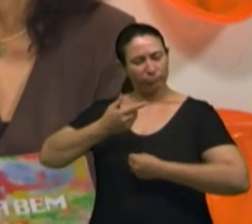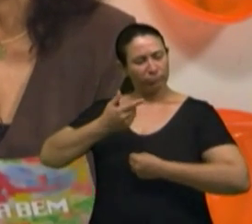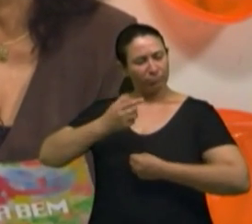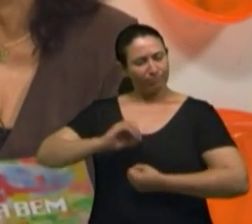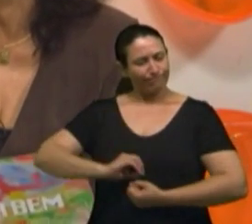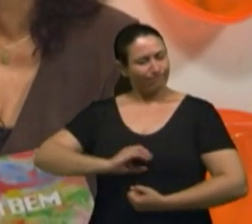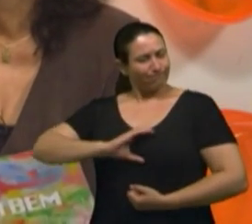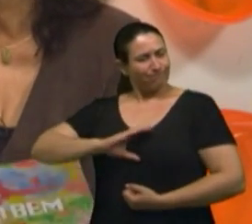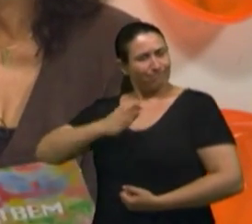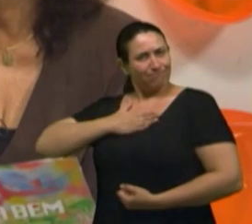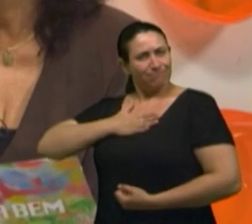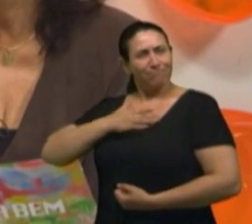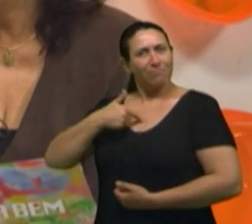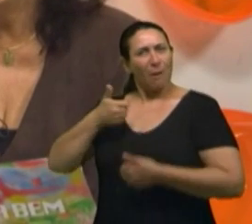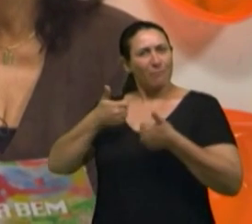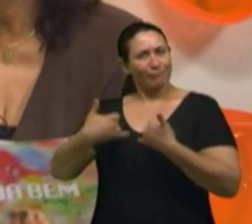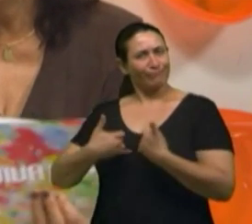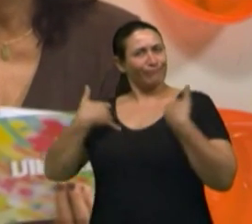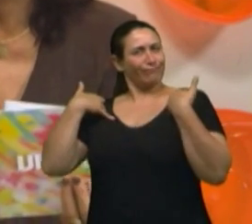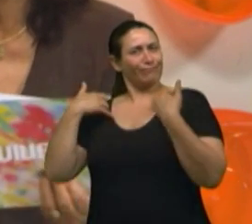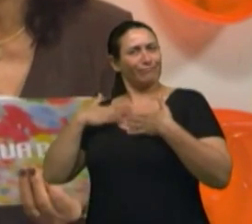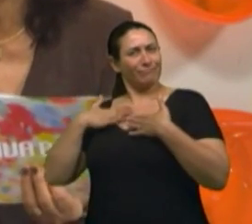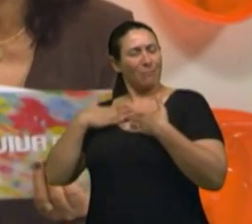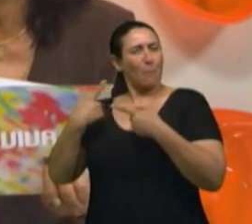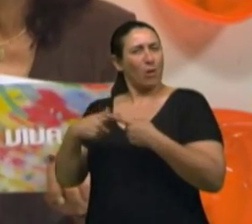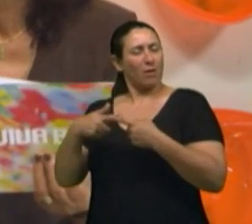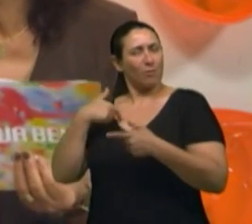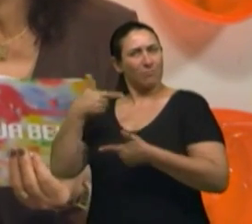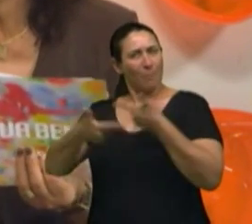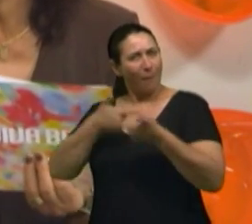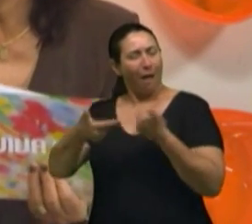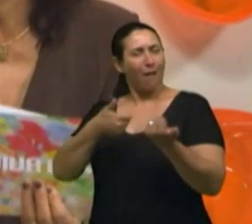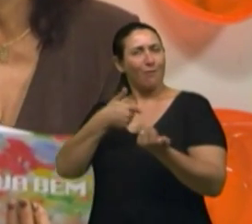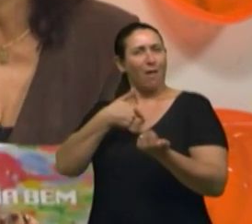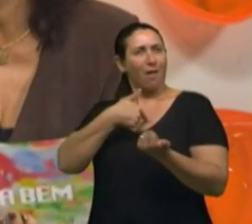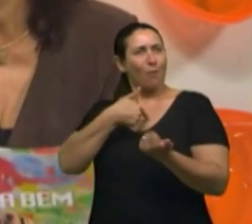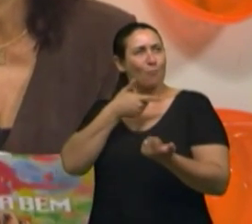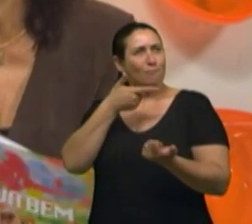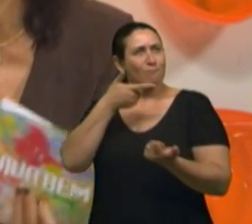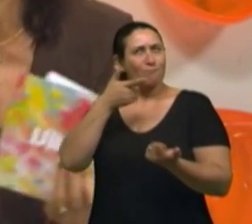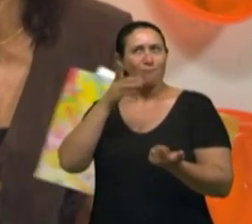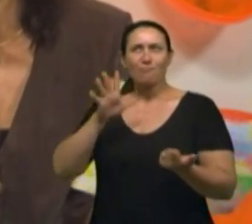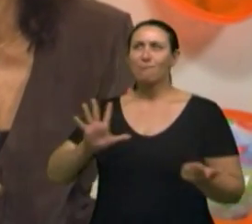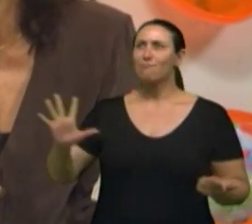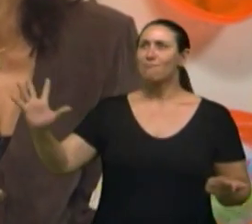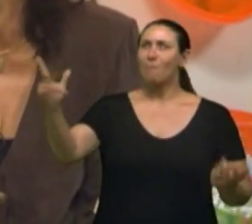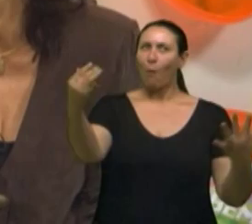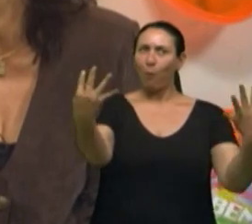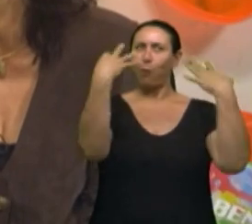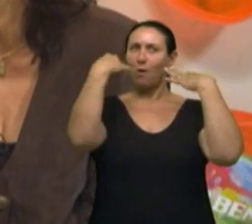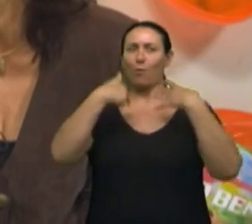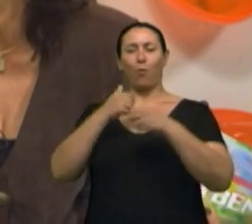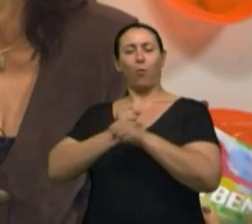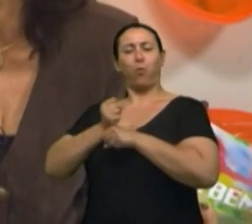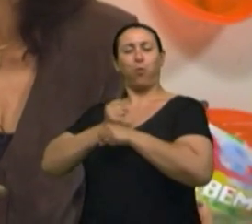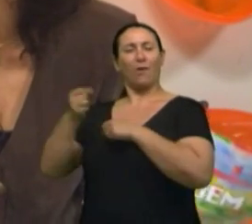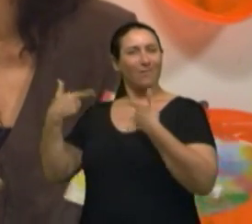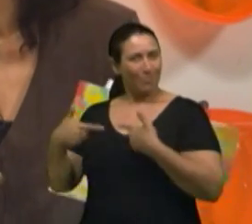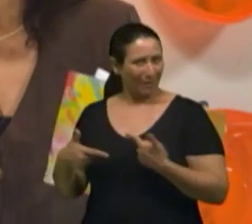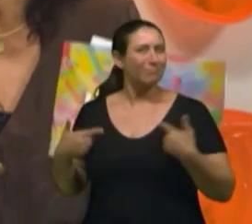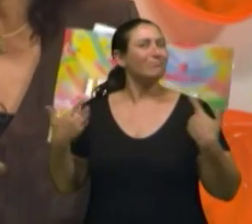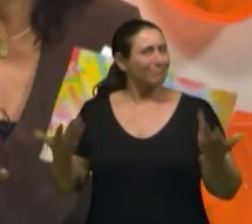é um privilégio, mas é um privilégio que a pessoa fica realmente entre a espada e a cruz, que nem se diz, né,